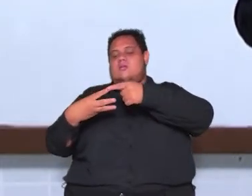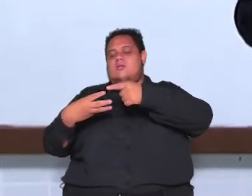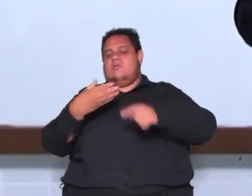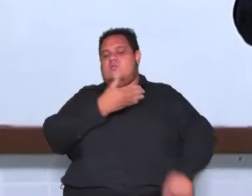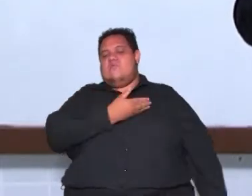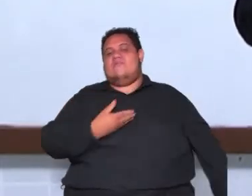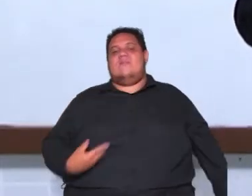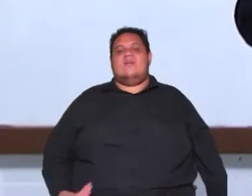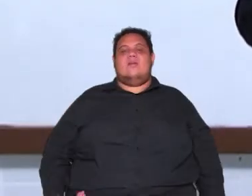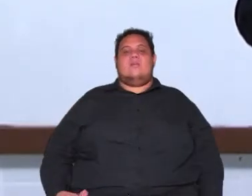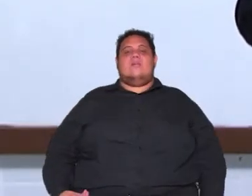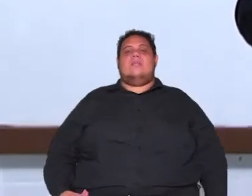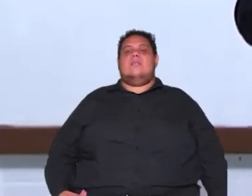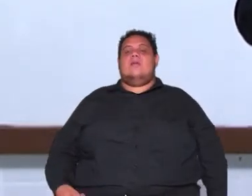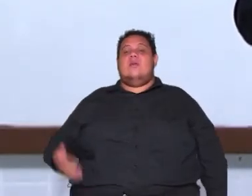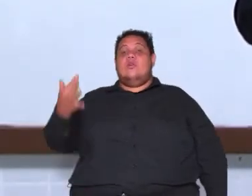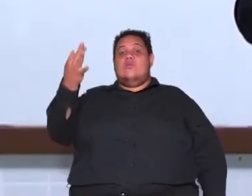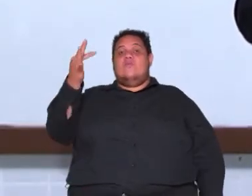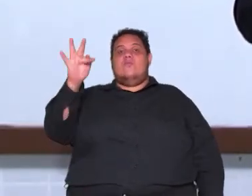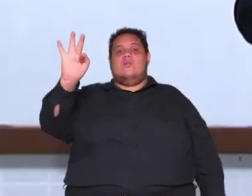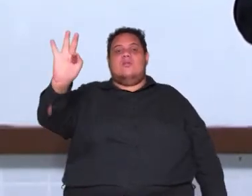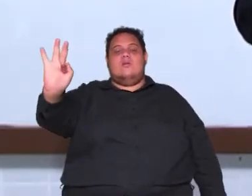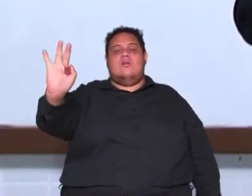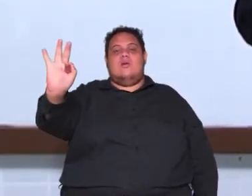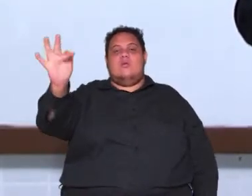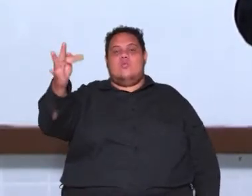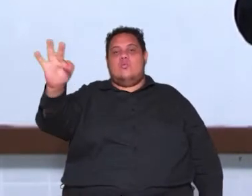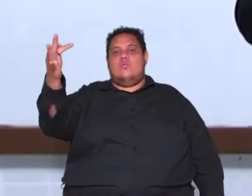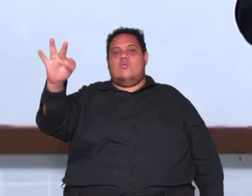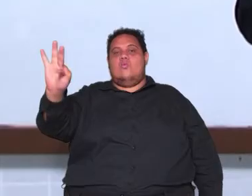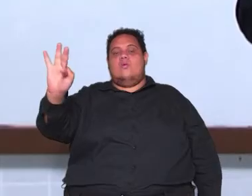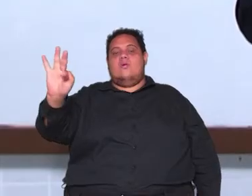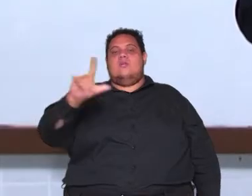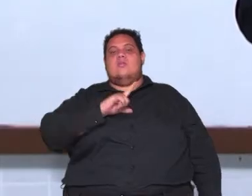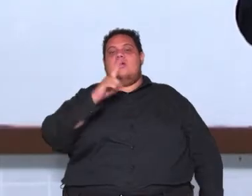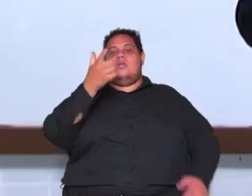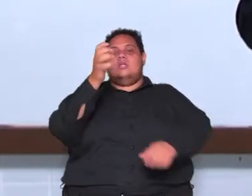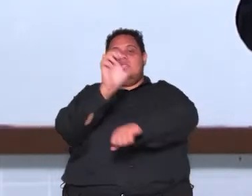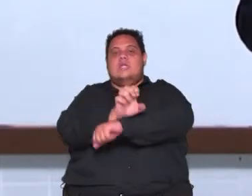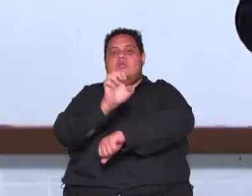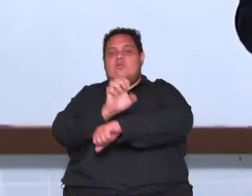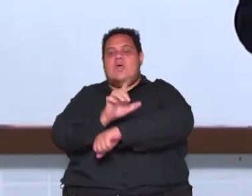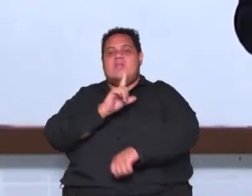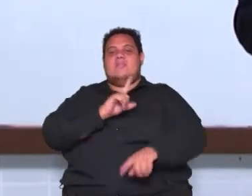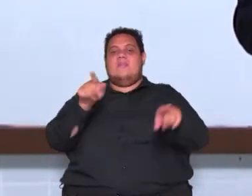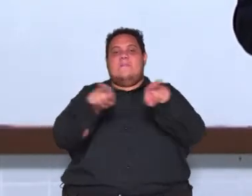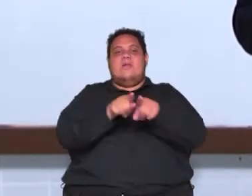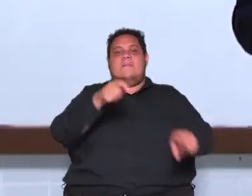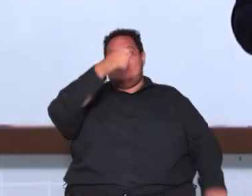na esfera federal na esfera estadual e na esfera municipal